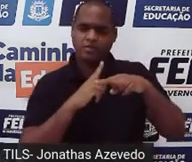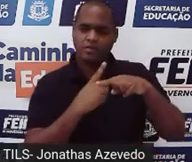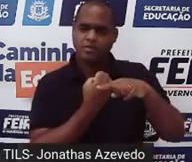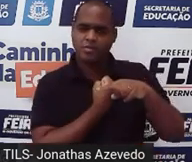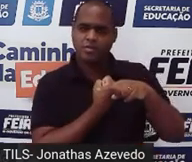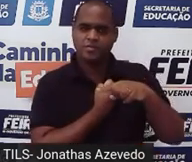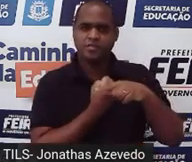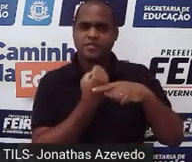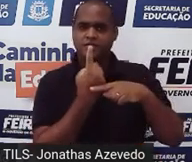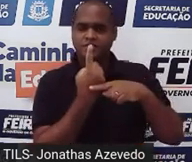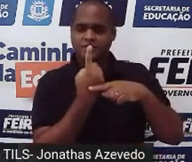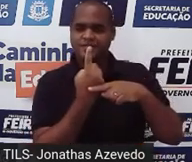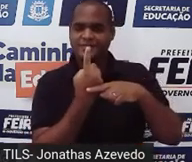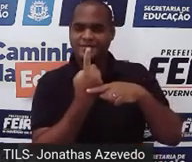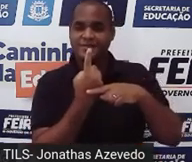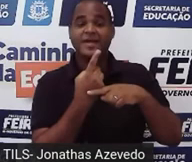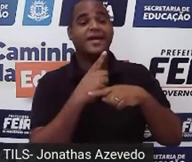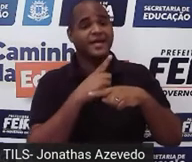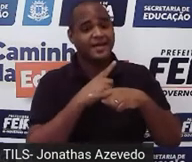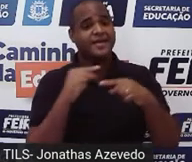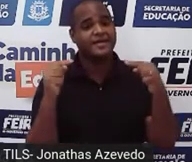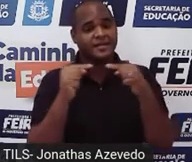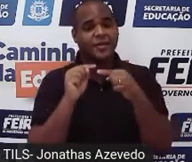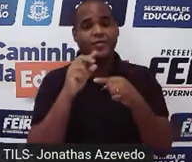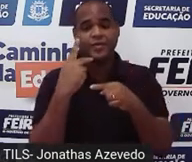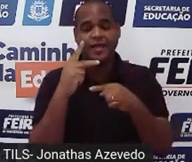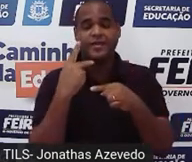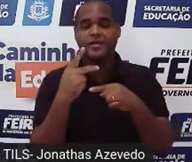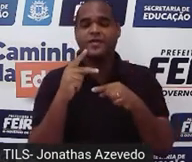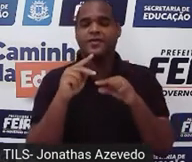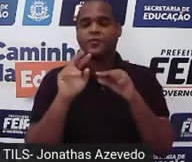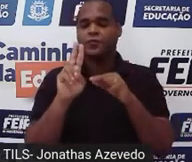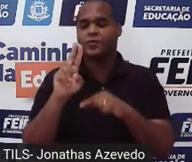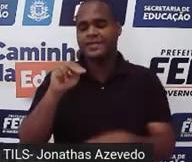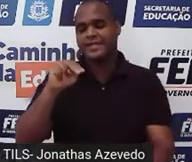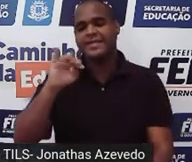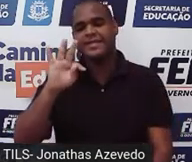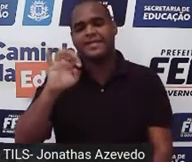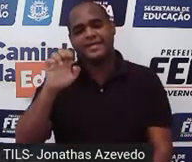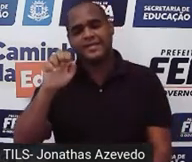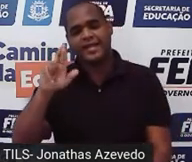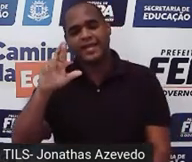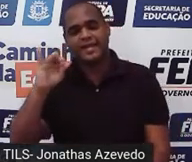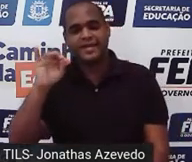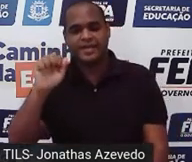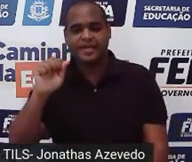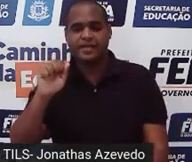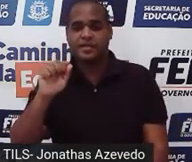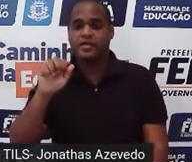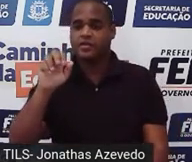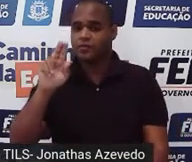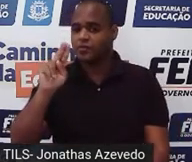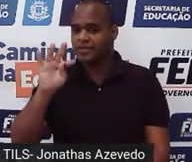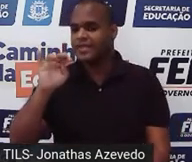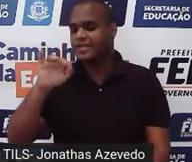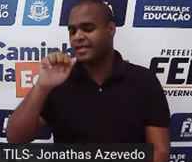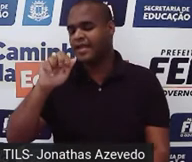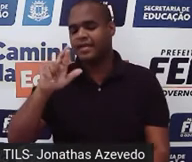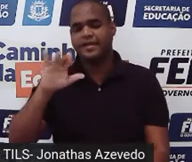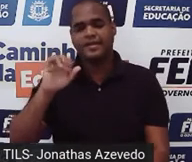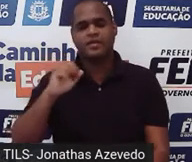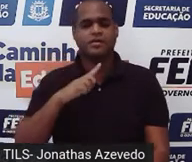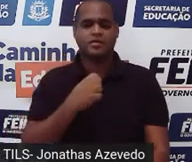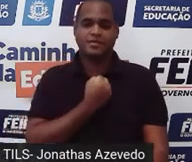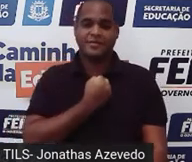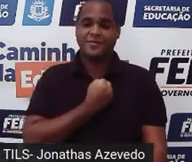1, ela é chamada de fração unitária. E unitária vem justamente de 1,